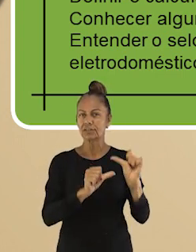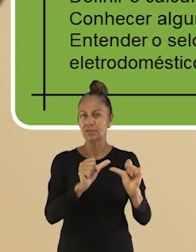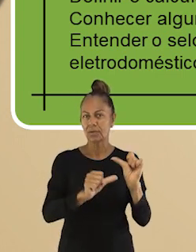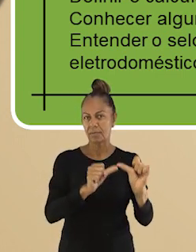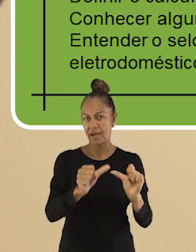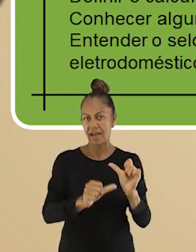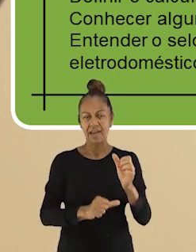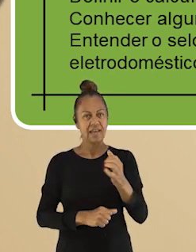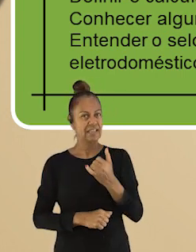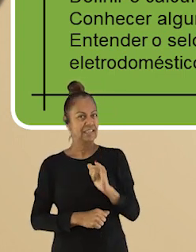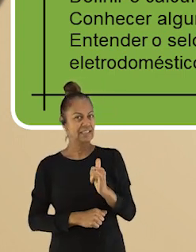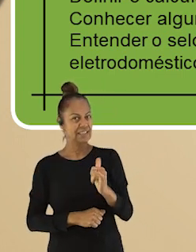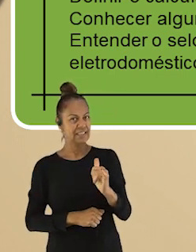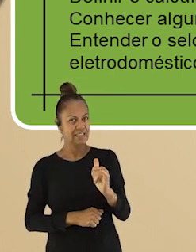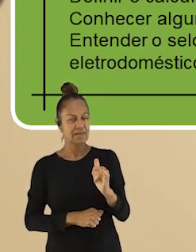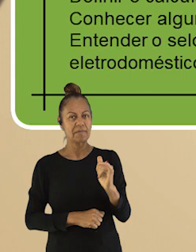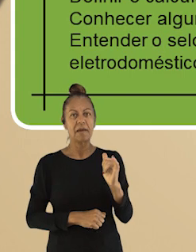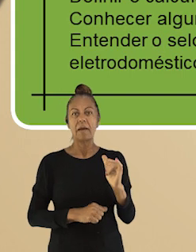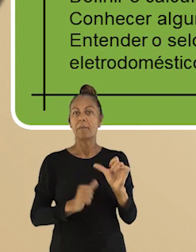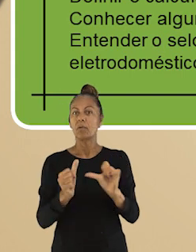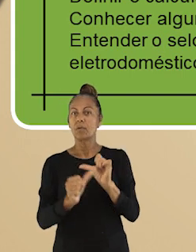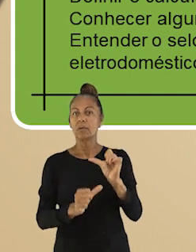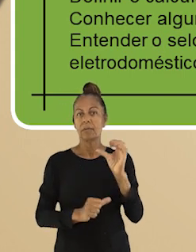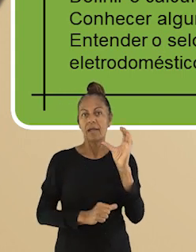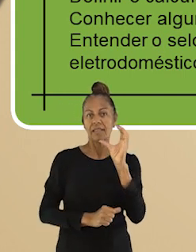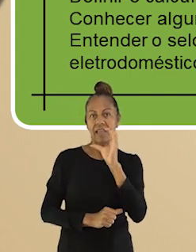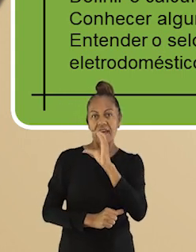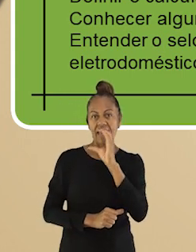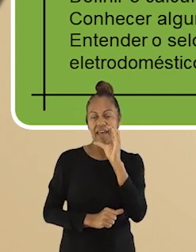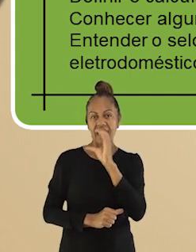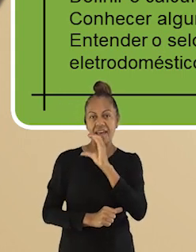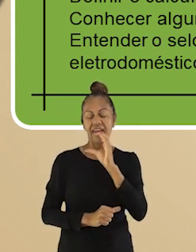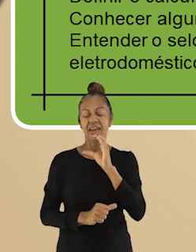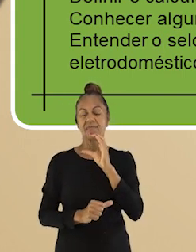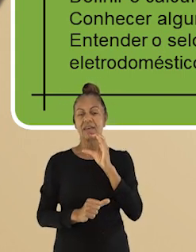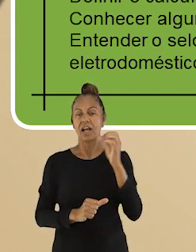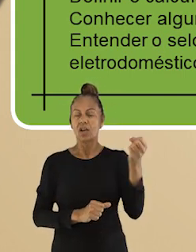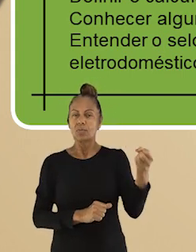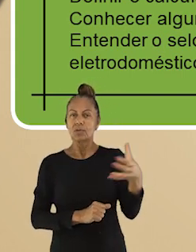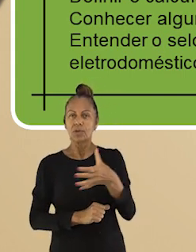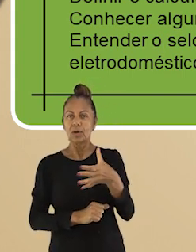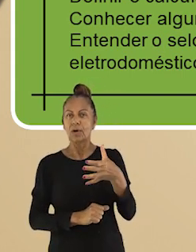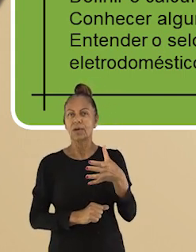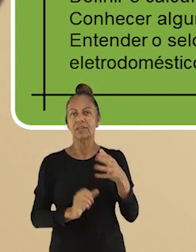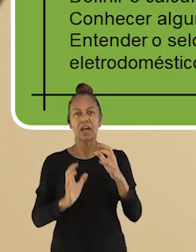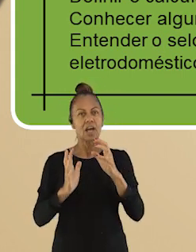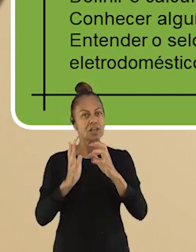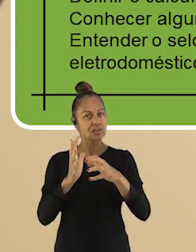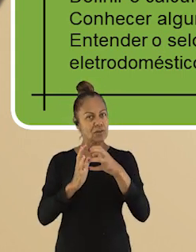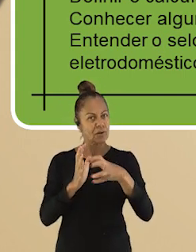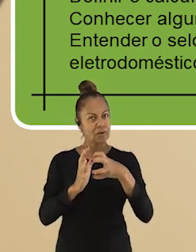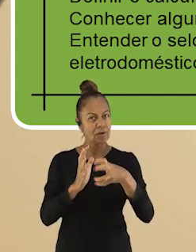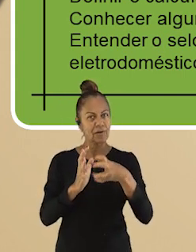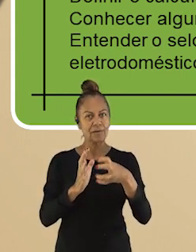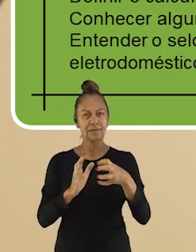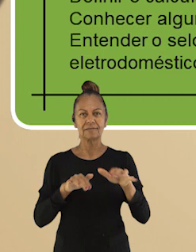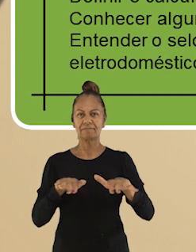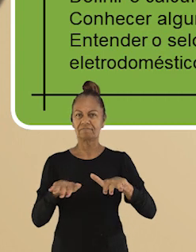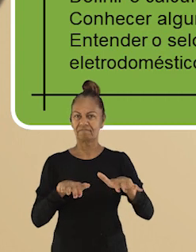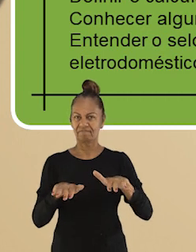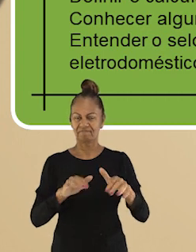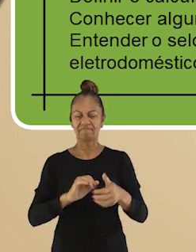elétrica para a energia térmica, luminosa, sonora e mecânica. Essa aula tem como objetivo